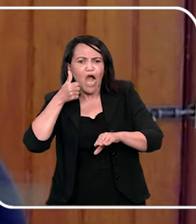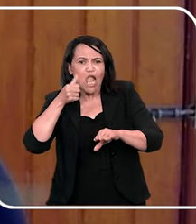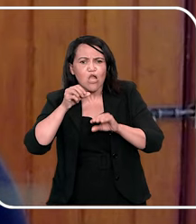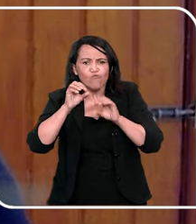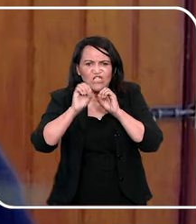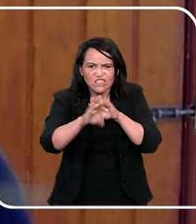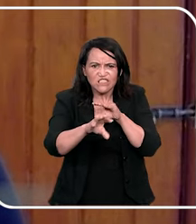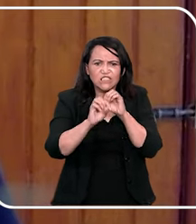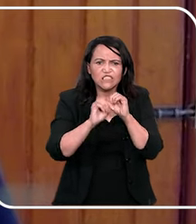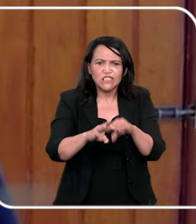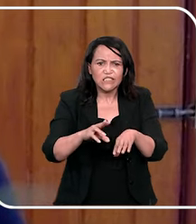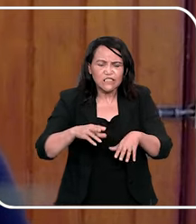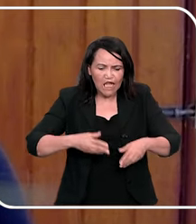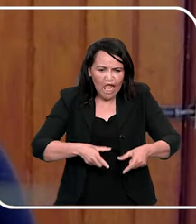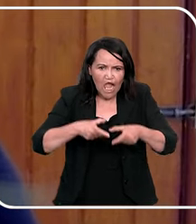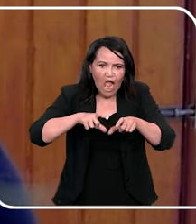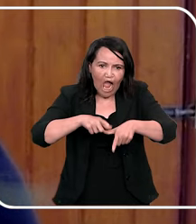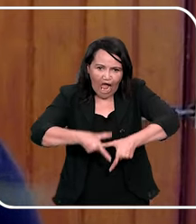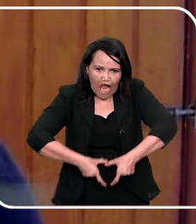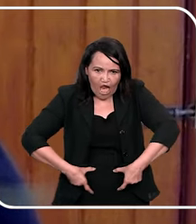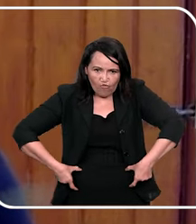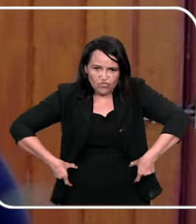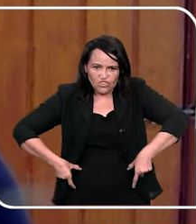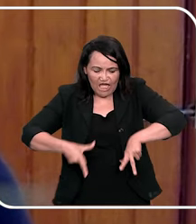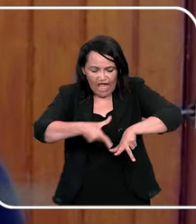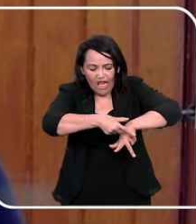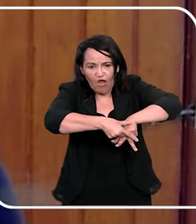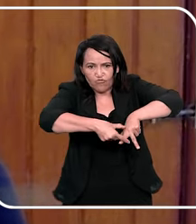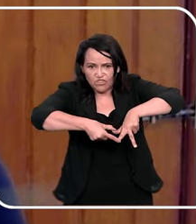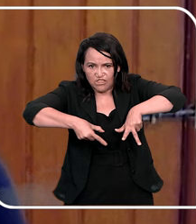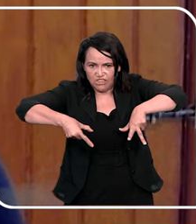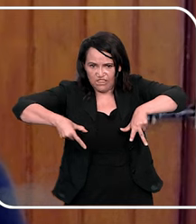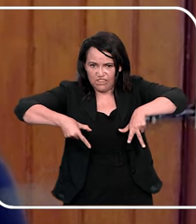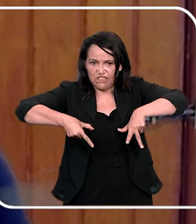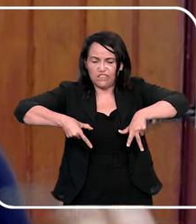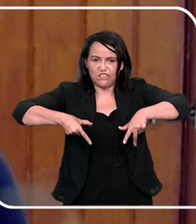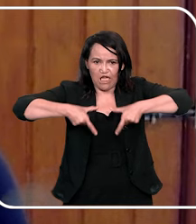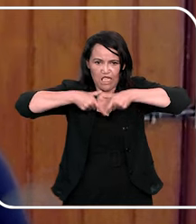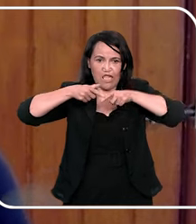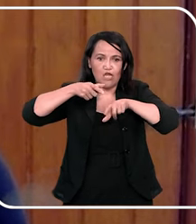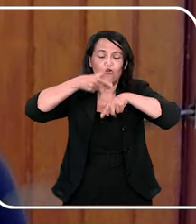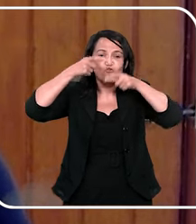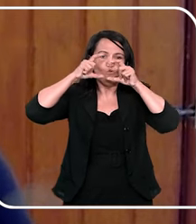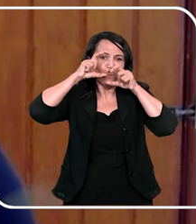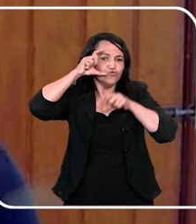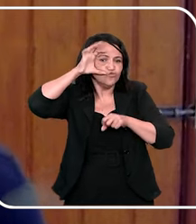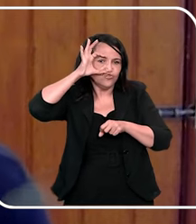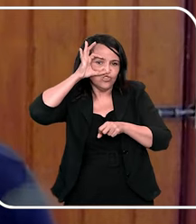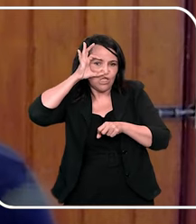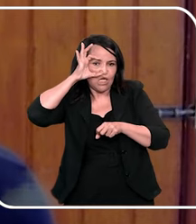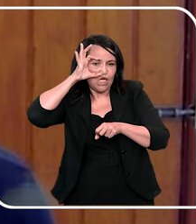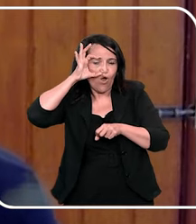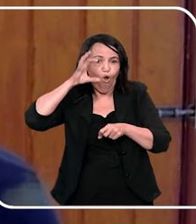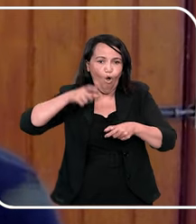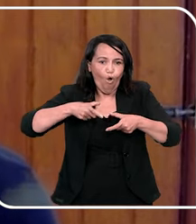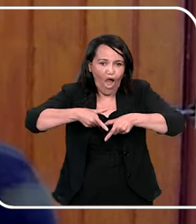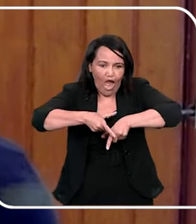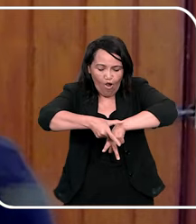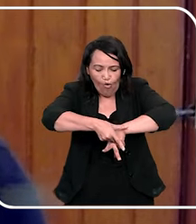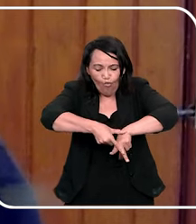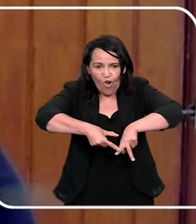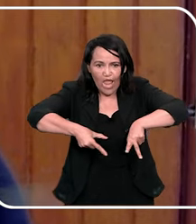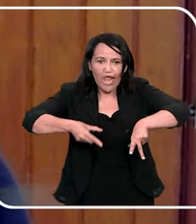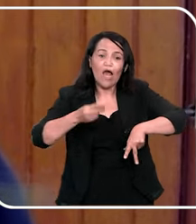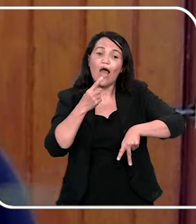protegido, pela, a calcinha, ou sutiã, ou biquíni, né, ou pela sua sunguinha, ou pela sua cueca,